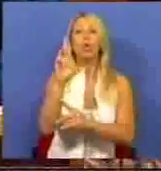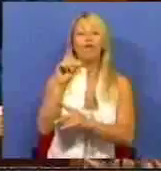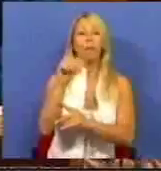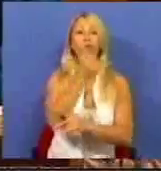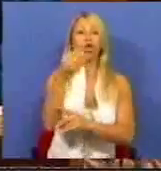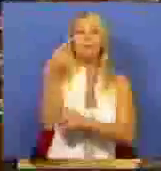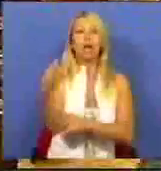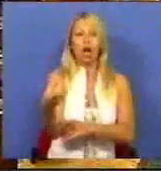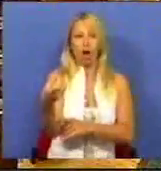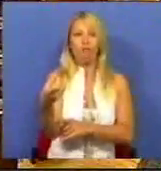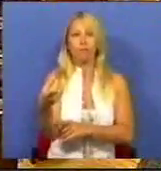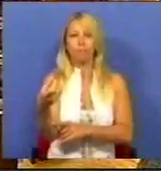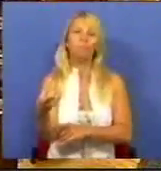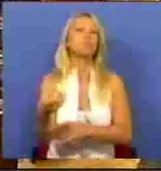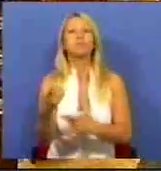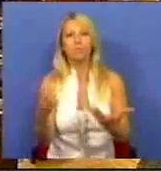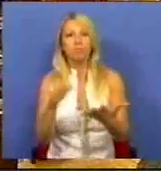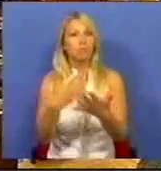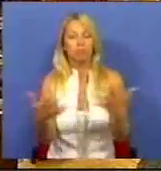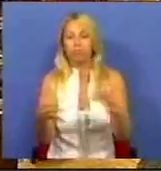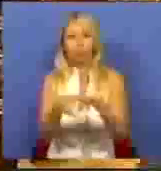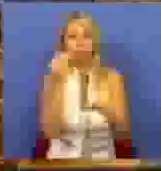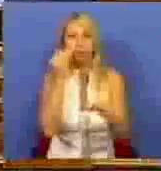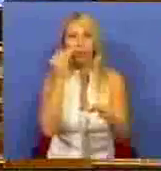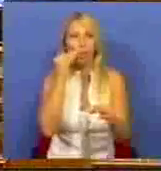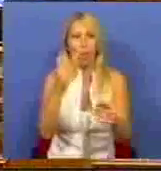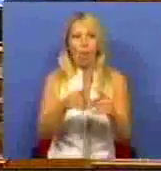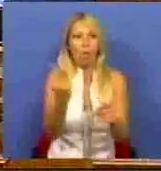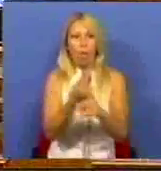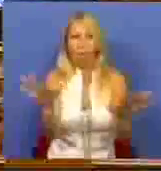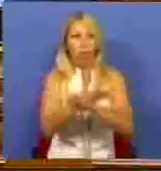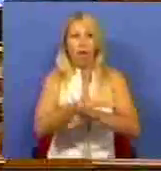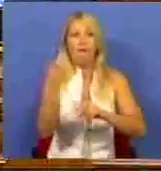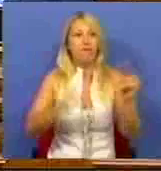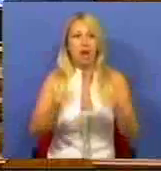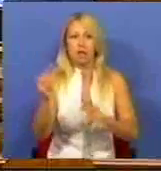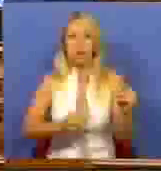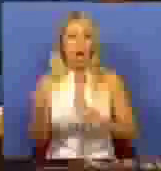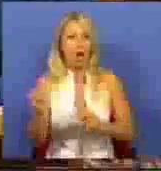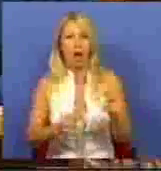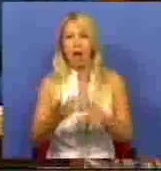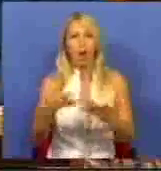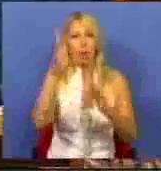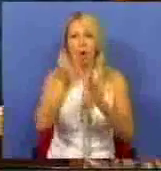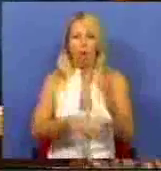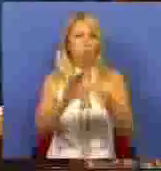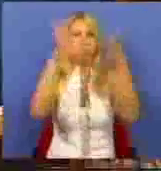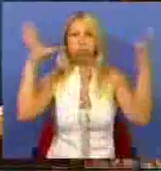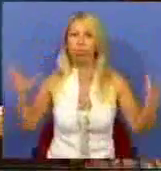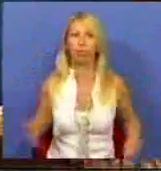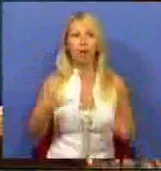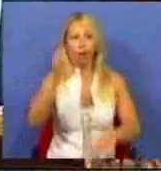Combinação letal de especulação financeira, sobreexploração, desregulação e